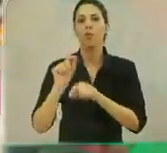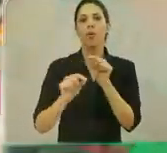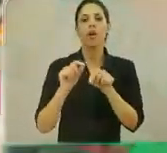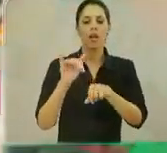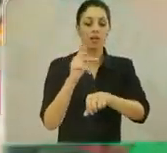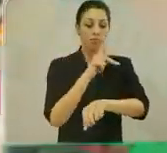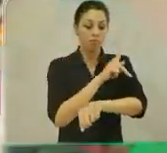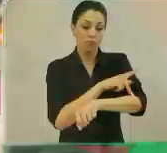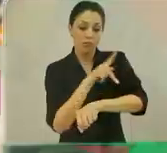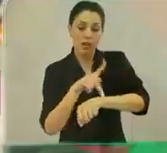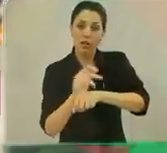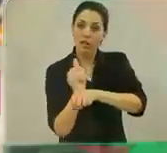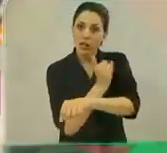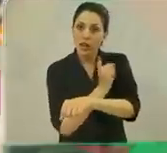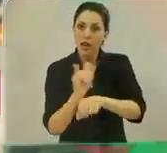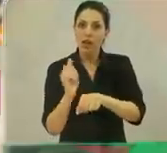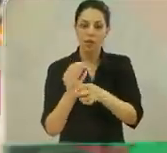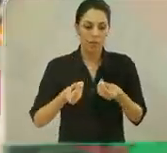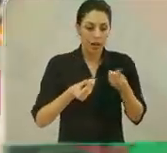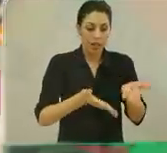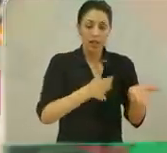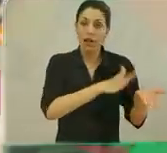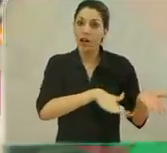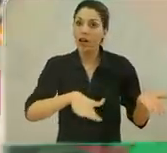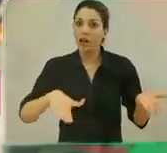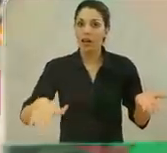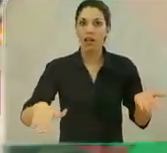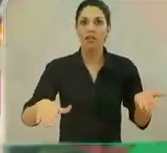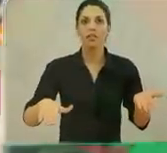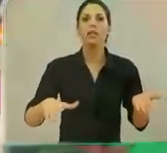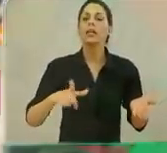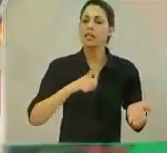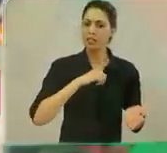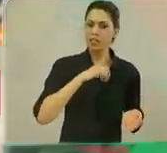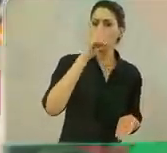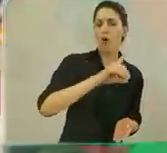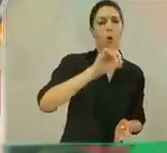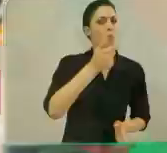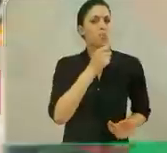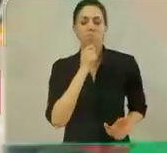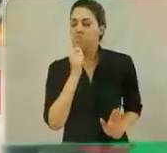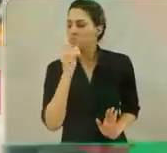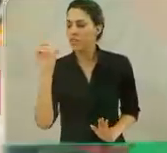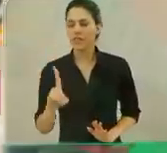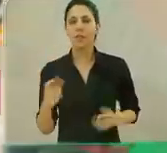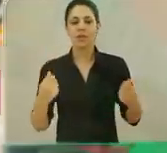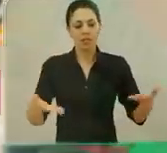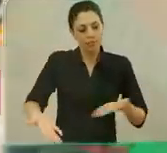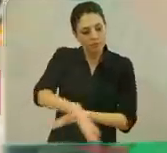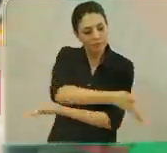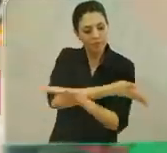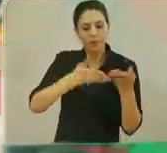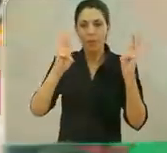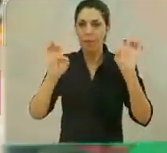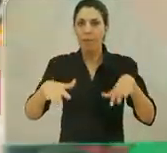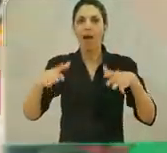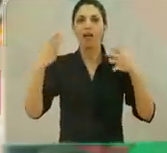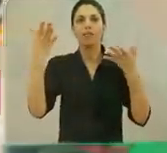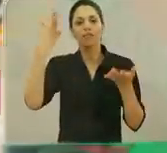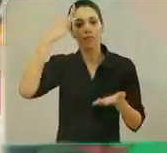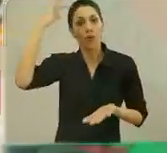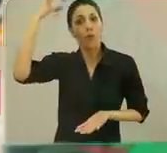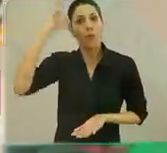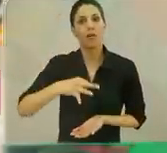o que fazer pedagogicamente para que aquela criança não portadora e portadora possa estar